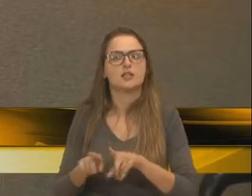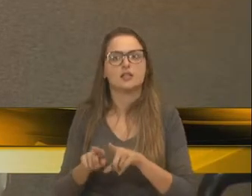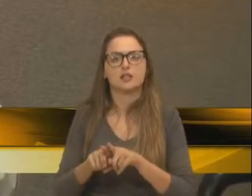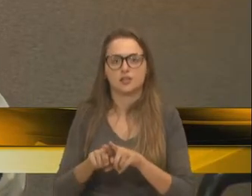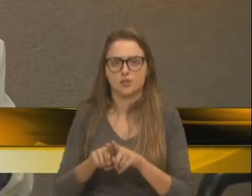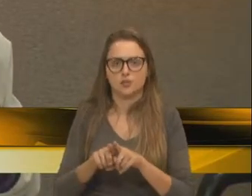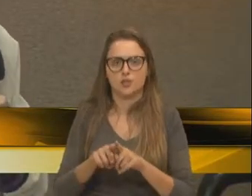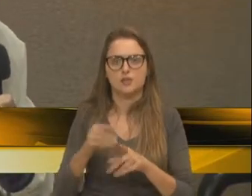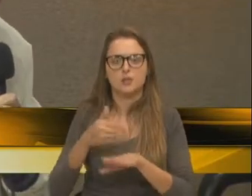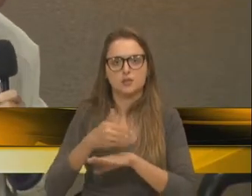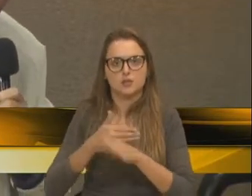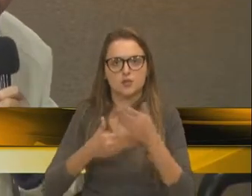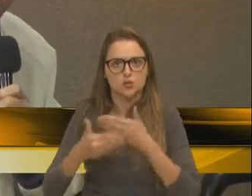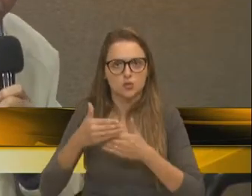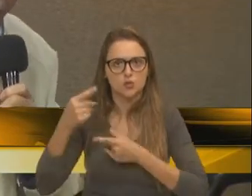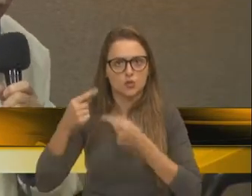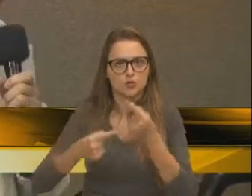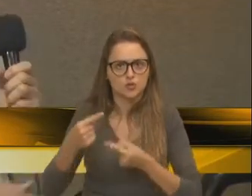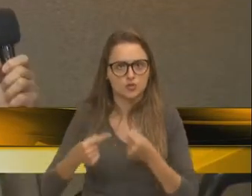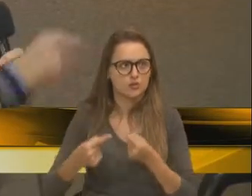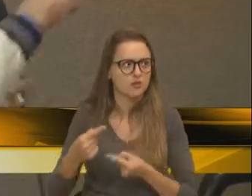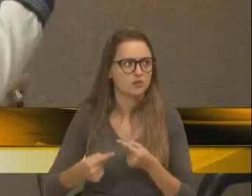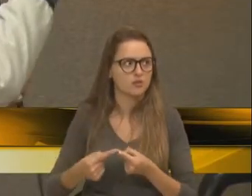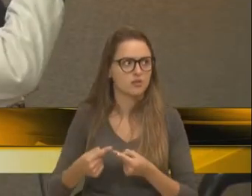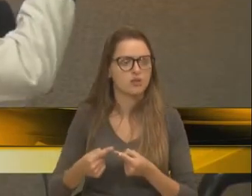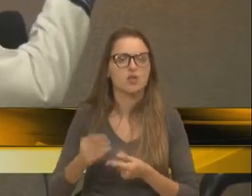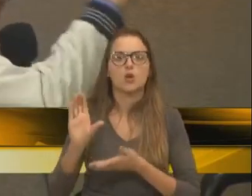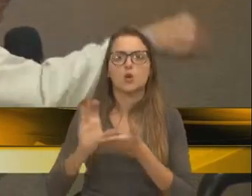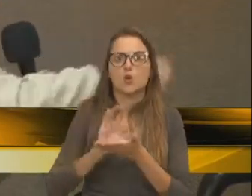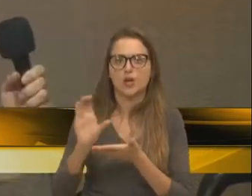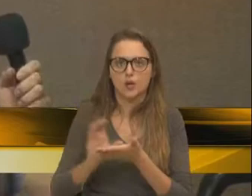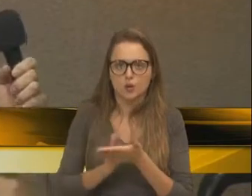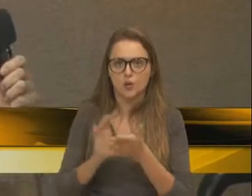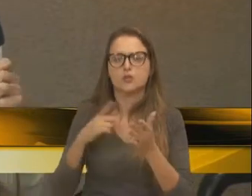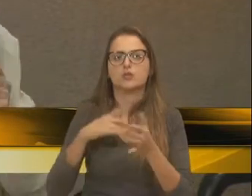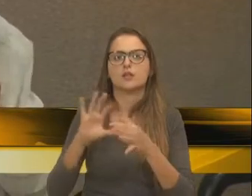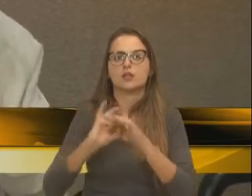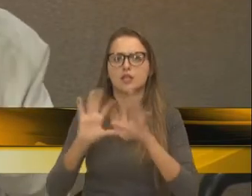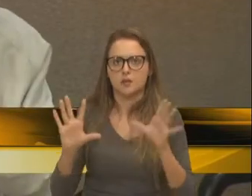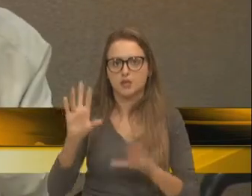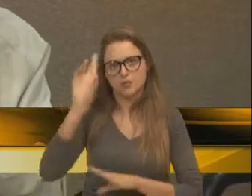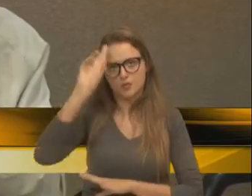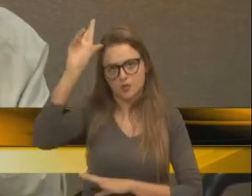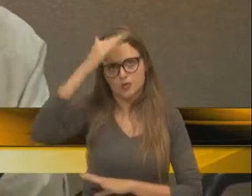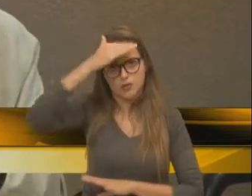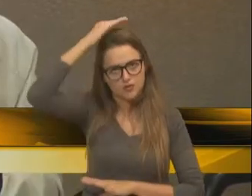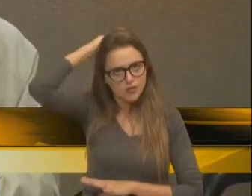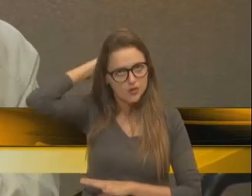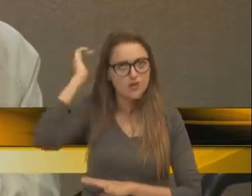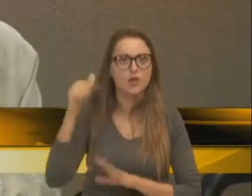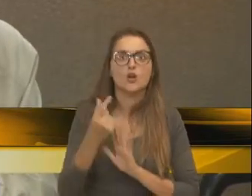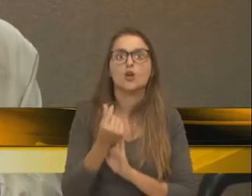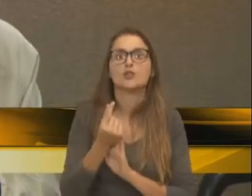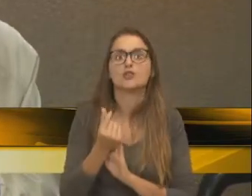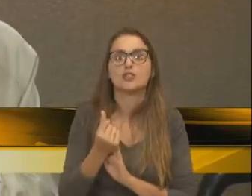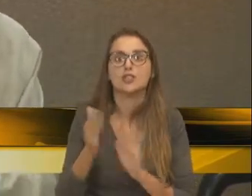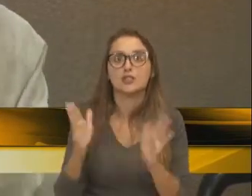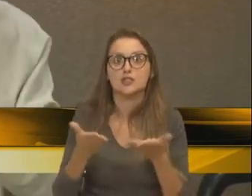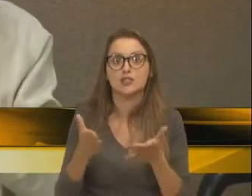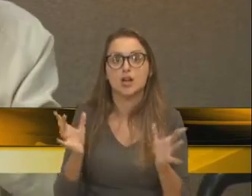toda essa discussão. O recurso foi liberado pelo prefeito Alceu. Esse dinheiro está